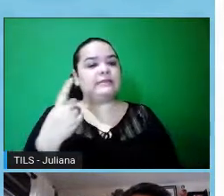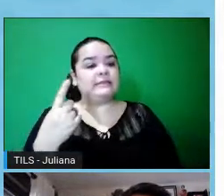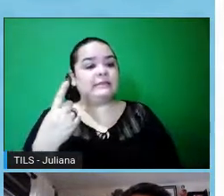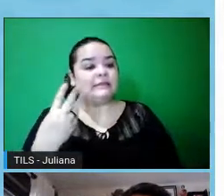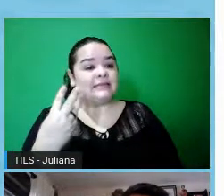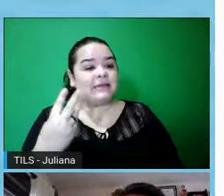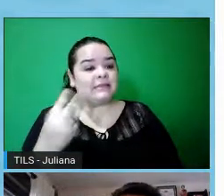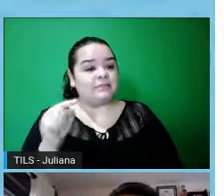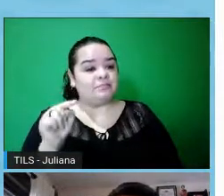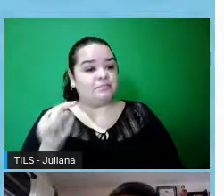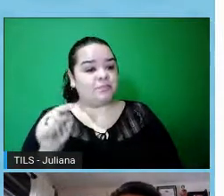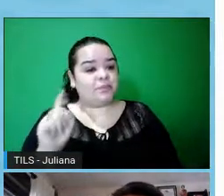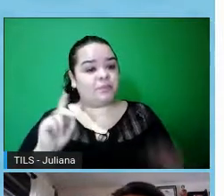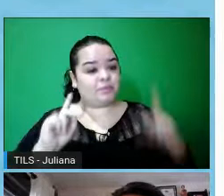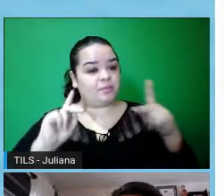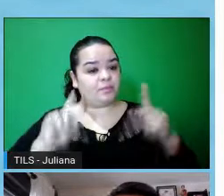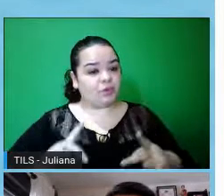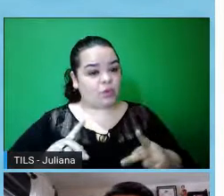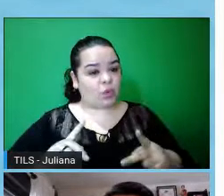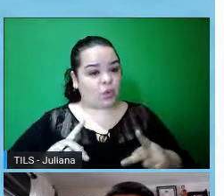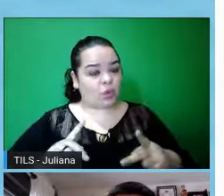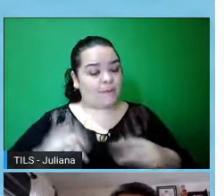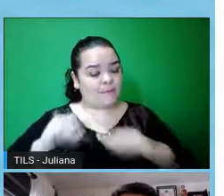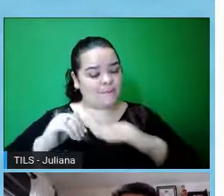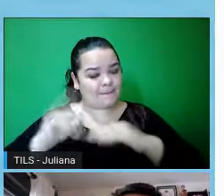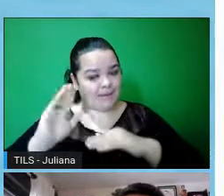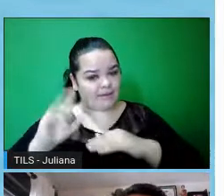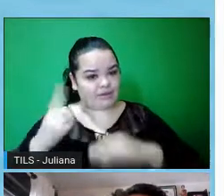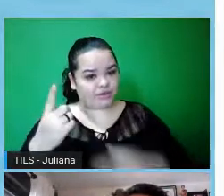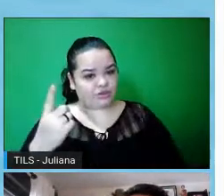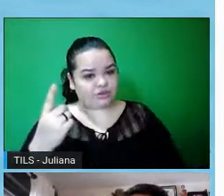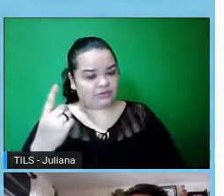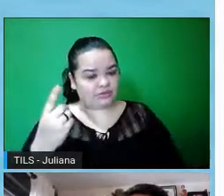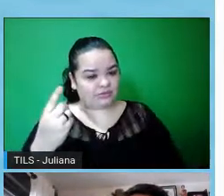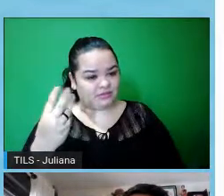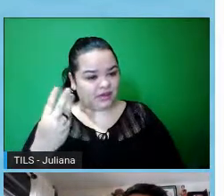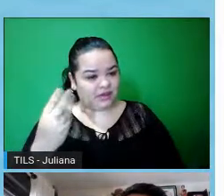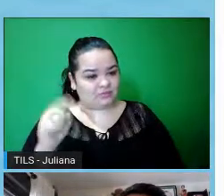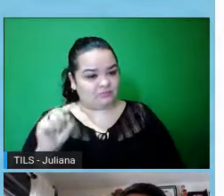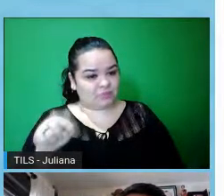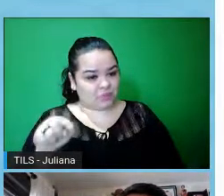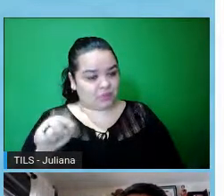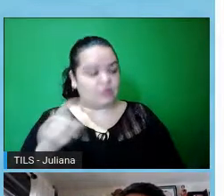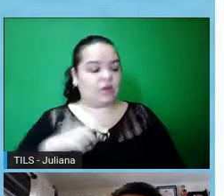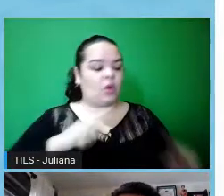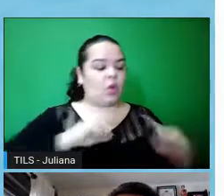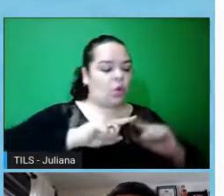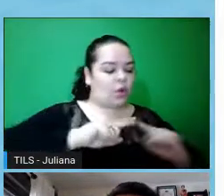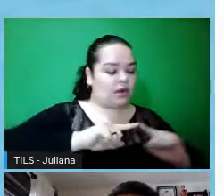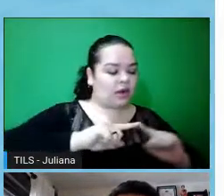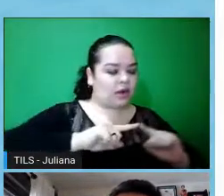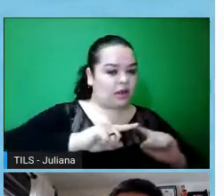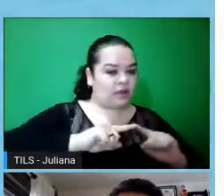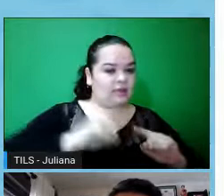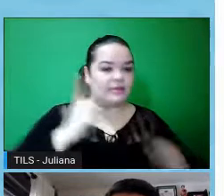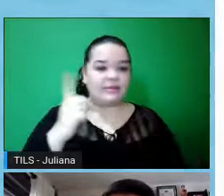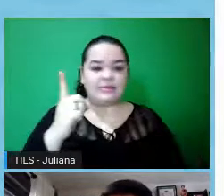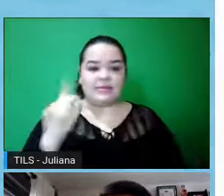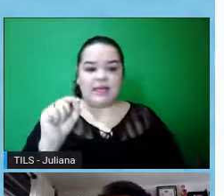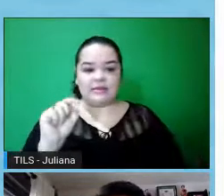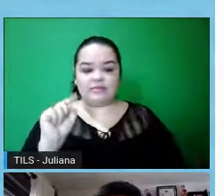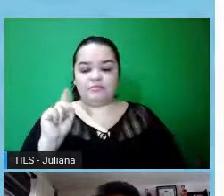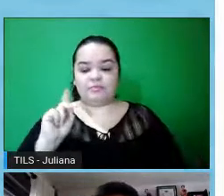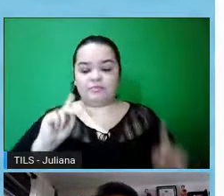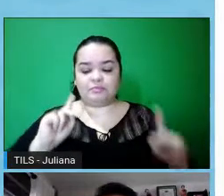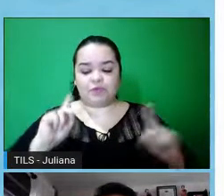pessoas envolvidas em avaliação, desculpem, mais de 13 mil, né, além dos coordenadores, gente tem 10, mais de 10 mil membros relatores,